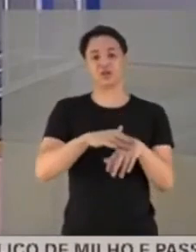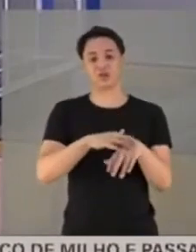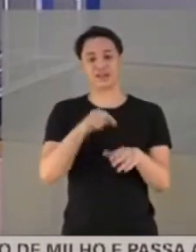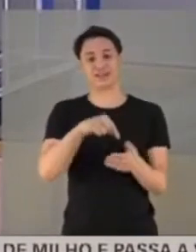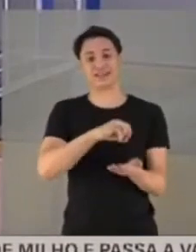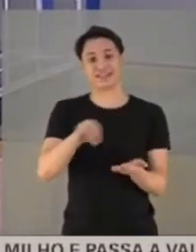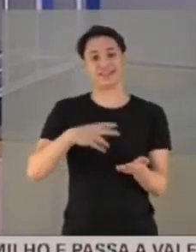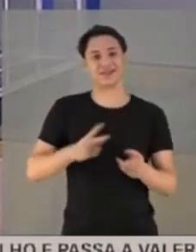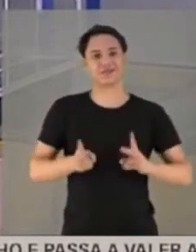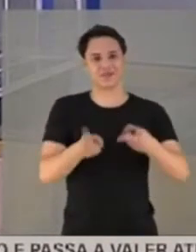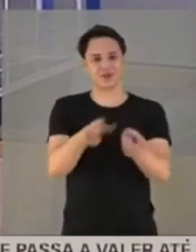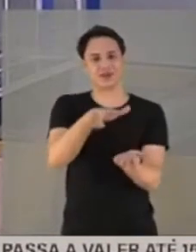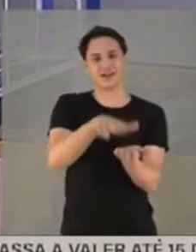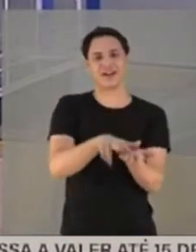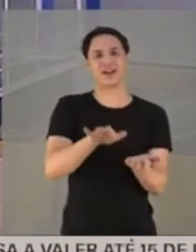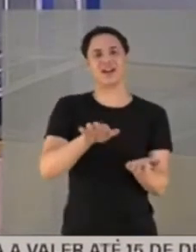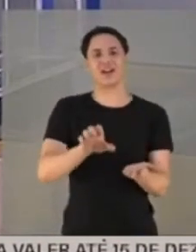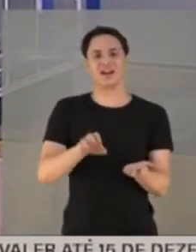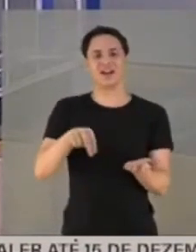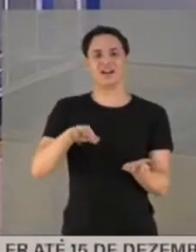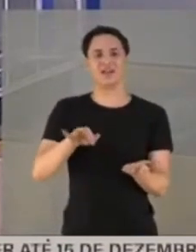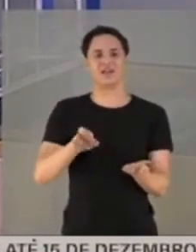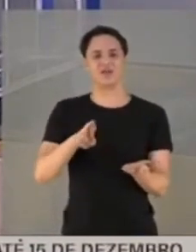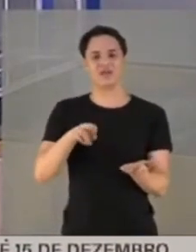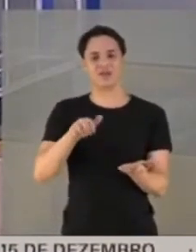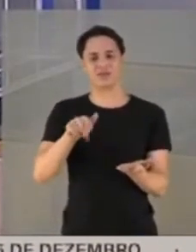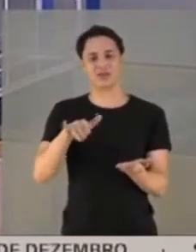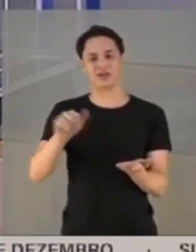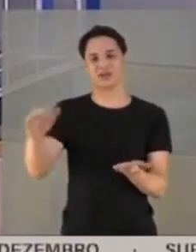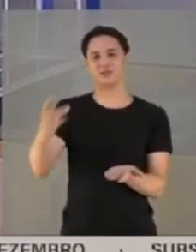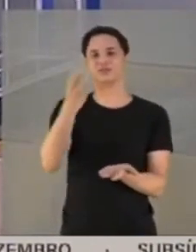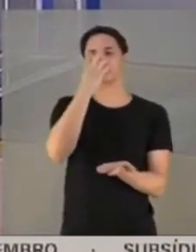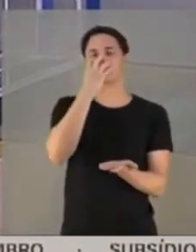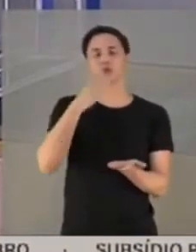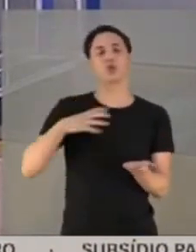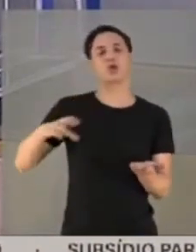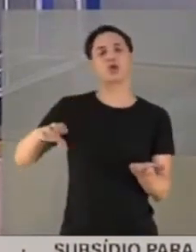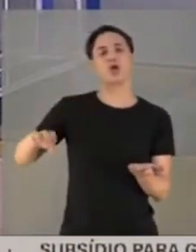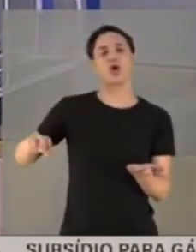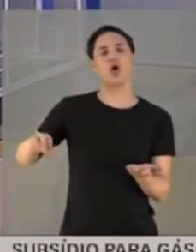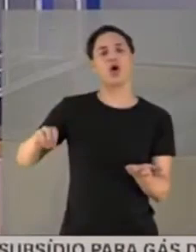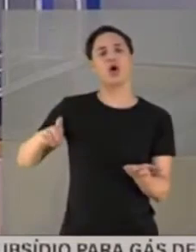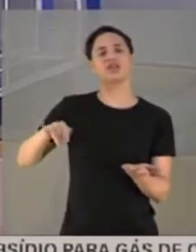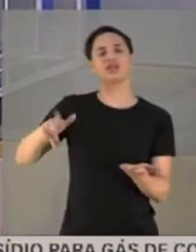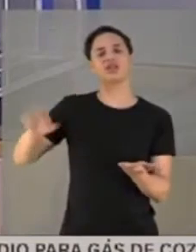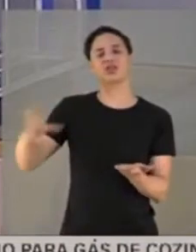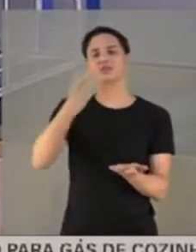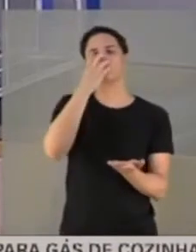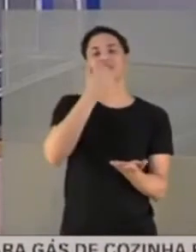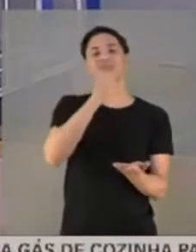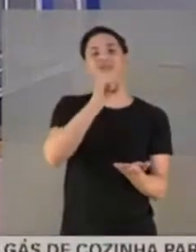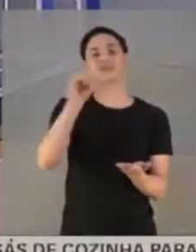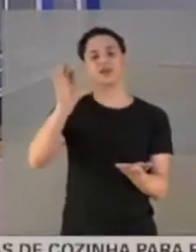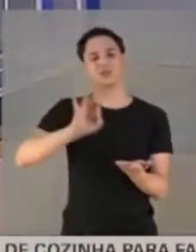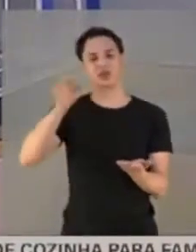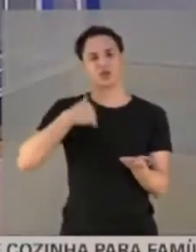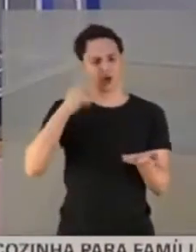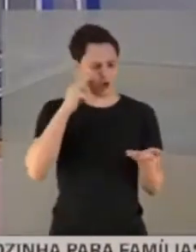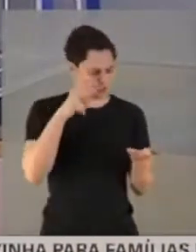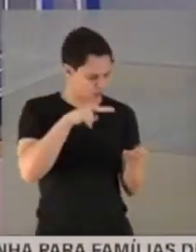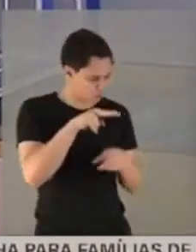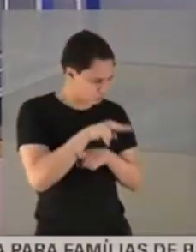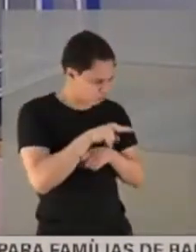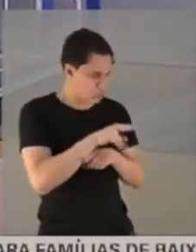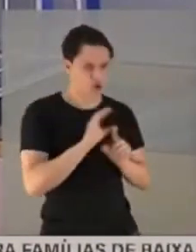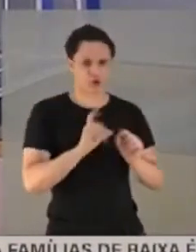clínica, com oxigênio a 100% como ela estava, porque eu a monitorava, eu monitorava os sinais vitais dela, verificava a